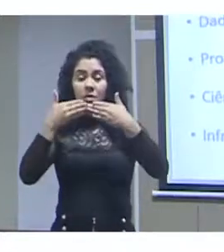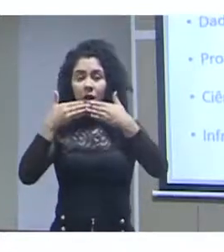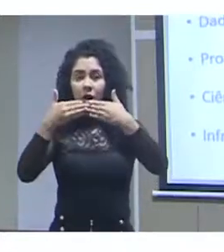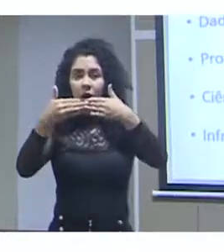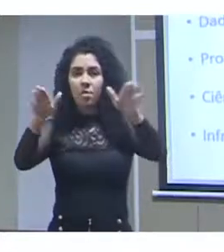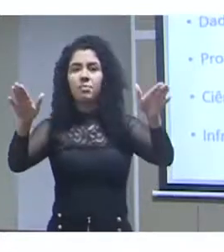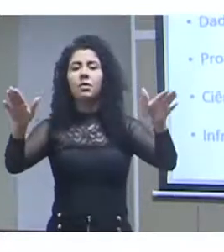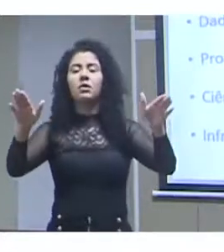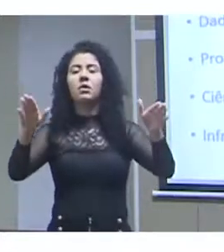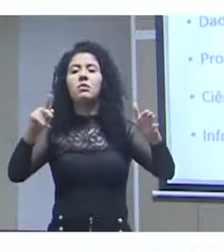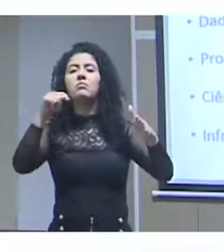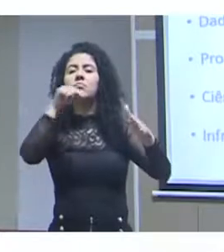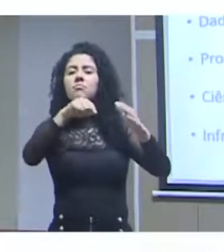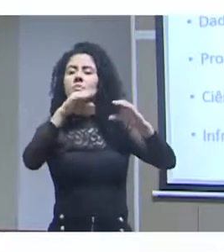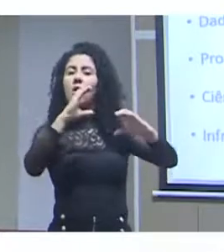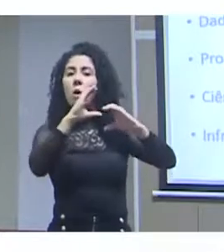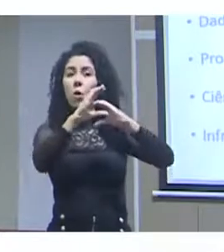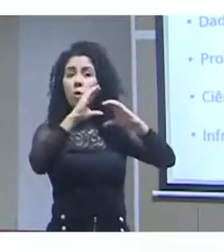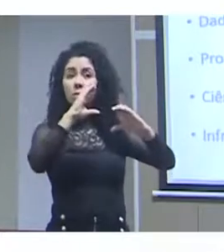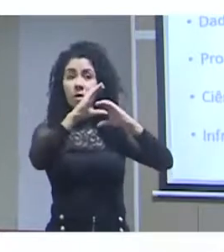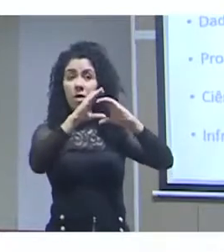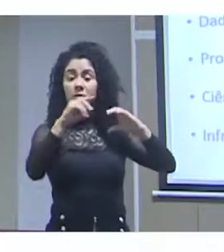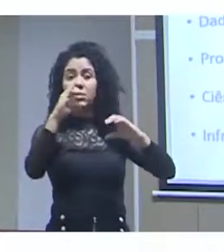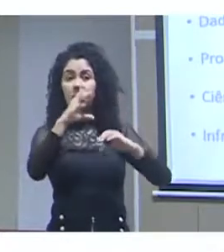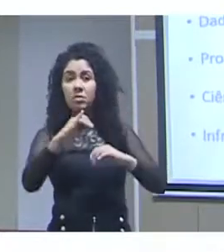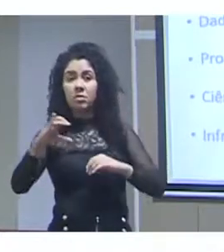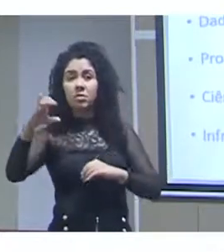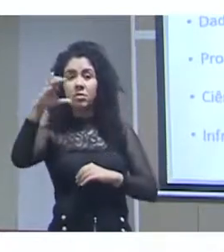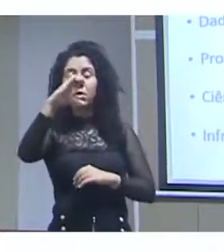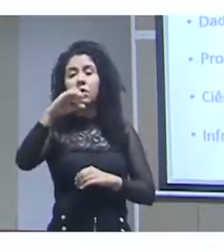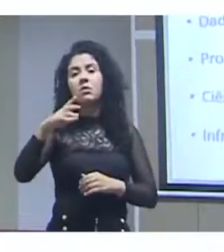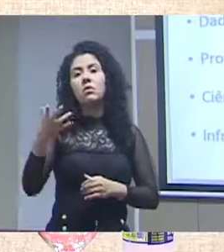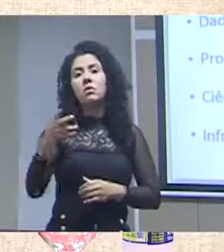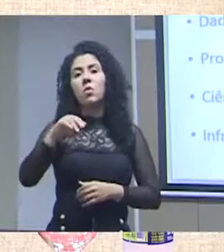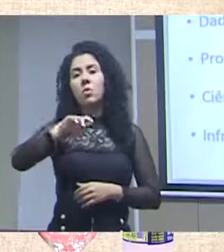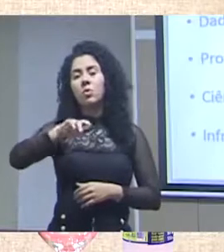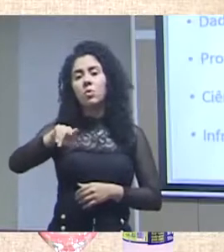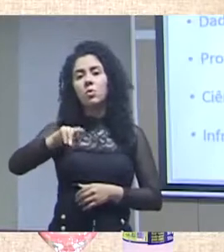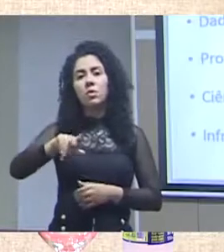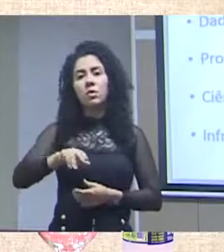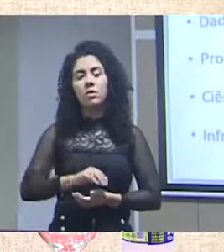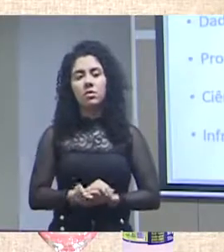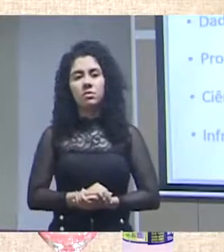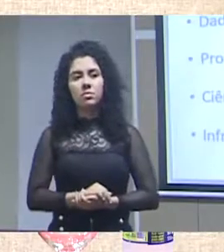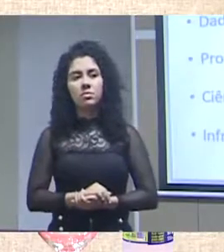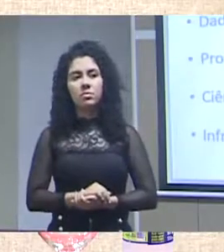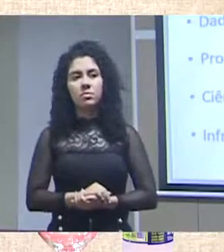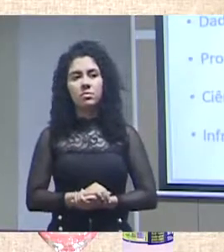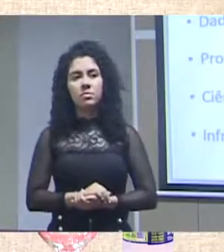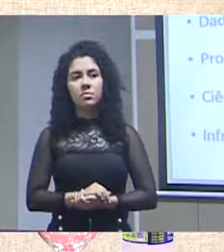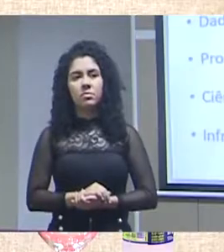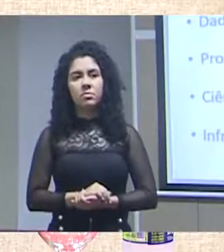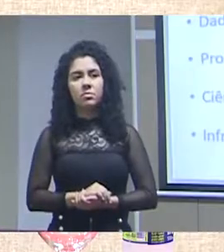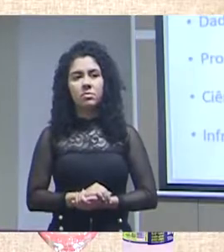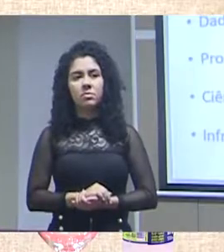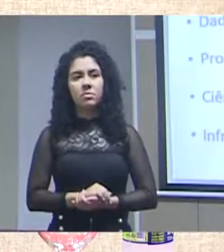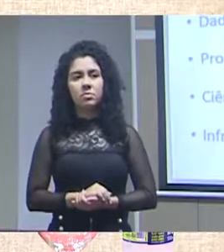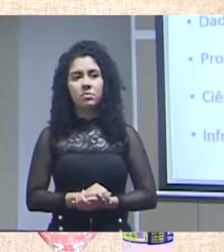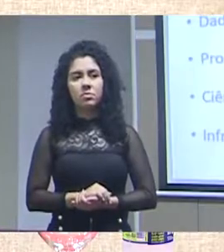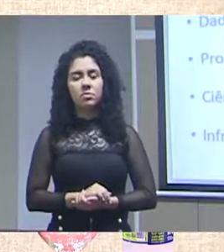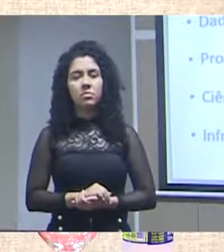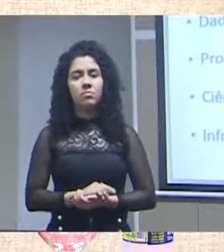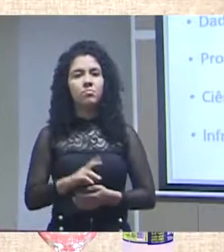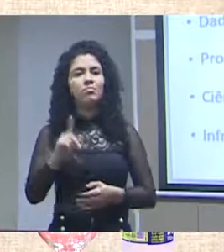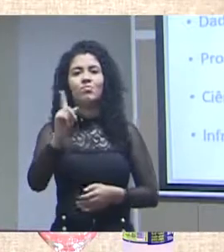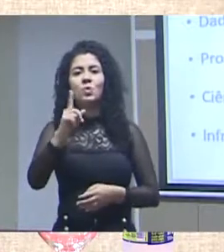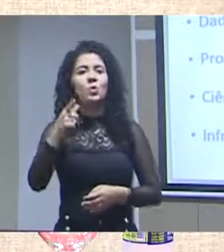hoje, no campo da comunicação científica, já não é considerado, não dá conta de todas as dimensões que